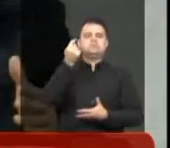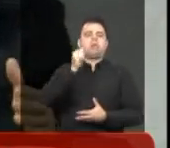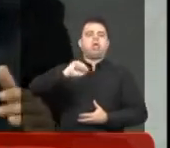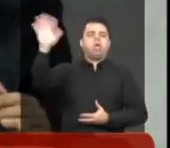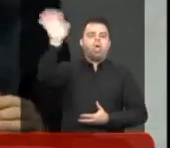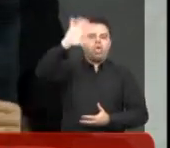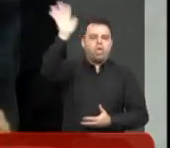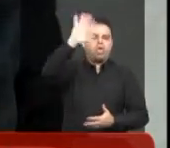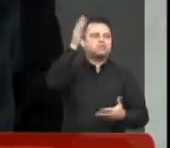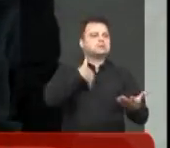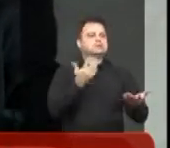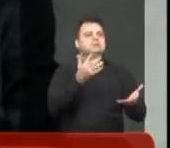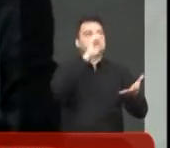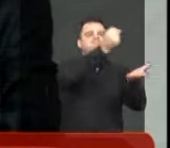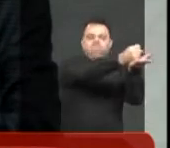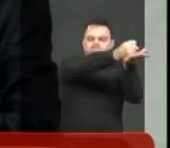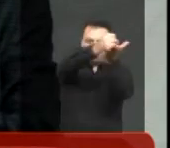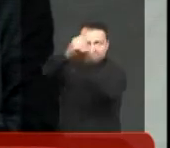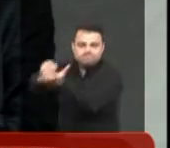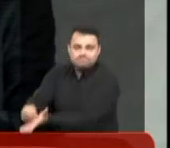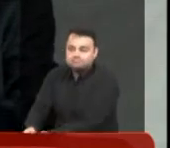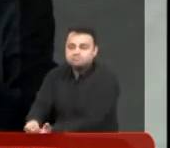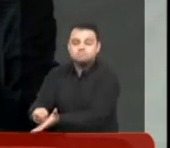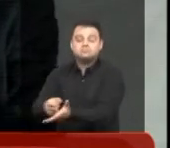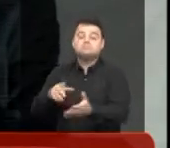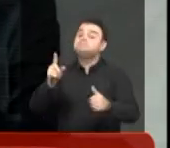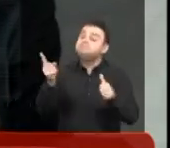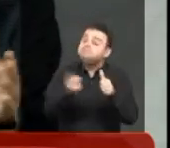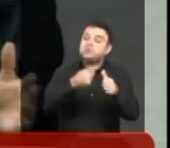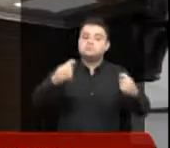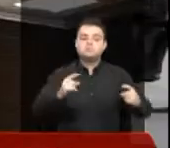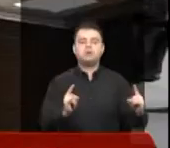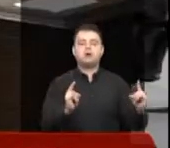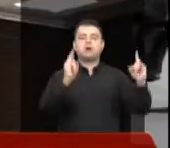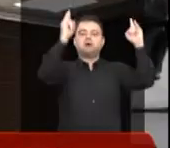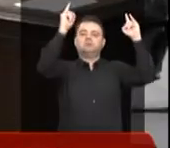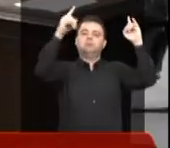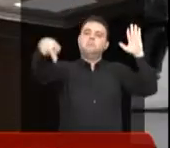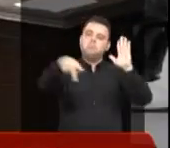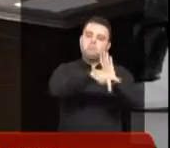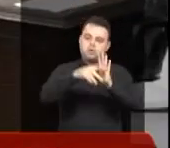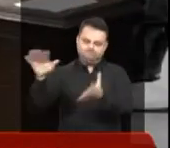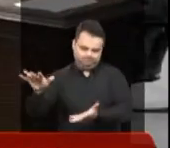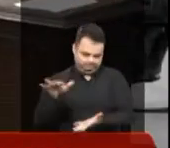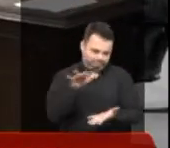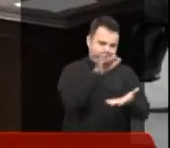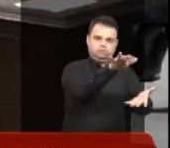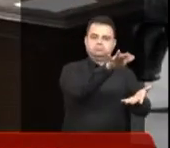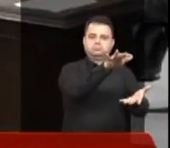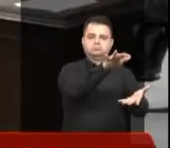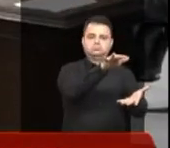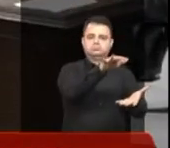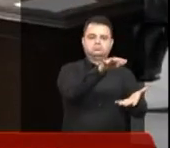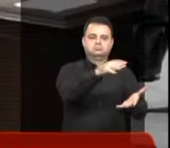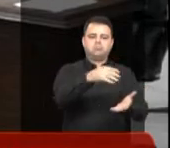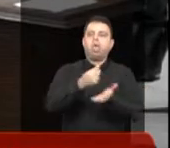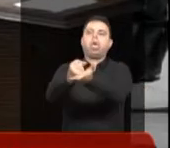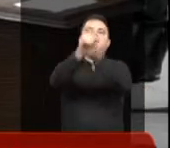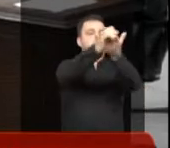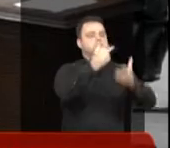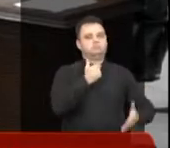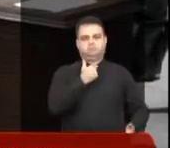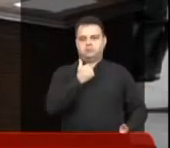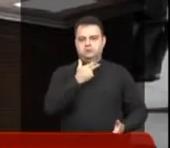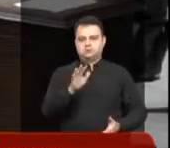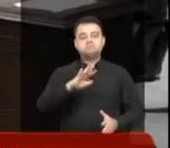oneroso. Não tem onde colocar. Ele só pode ir quando tiver uma sede própria, para não ficar mudando de um lugar para o outro. Então, são umas coisas absurdas. Aí, com o passar